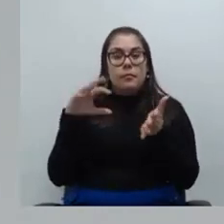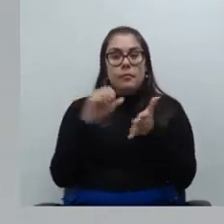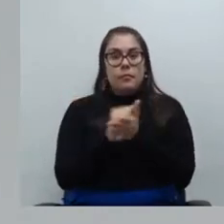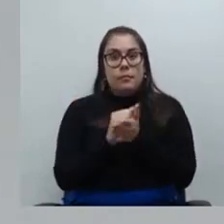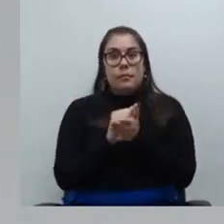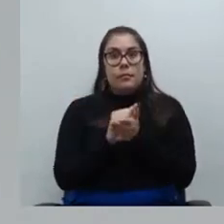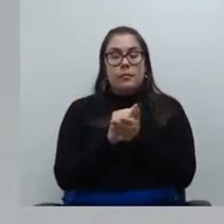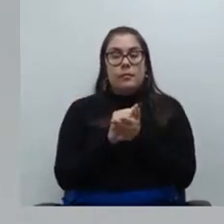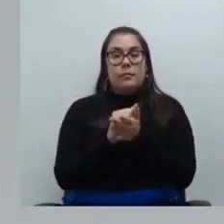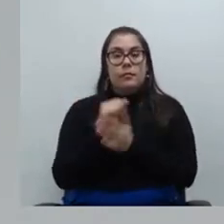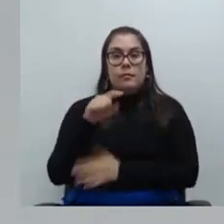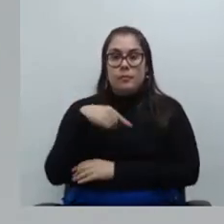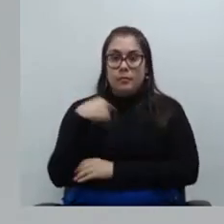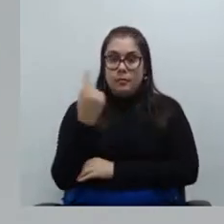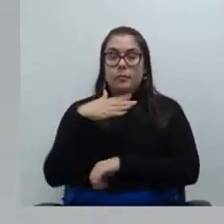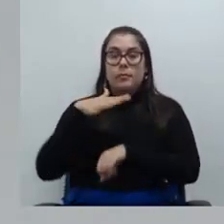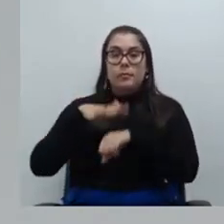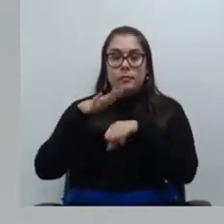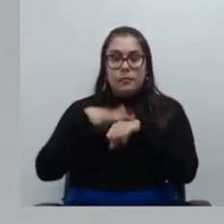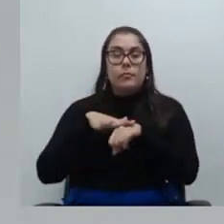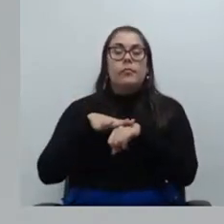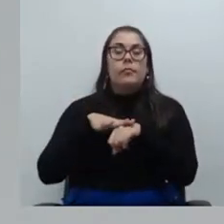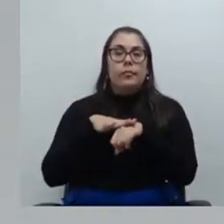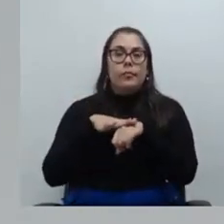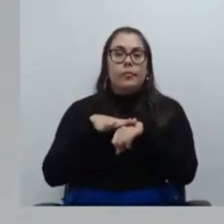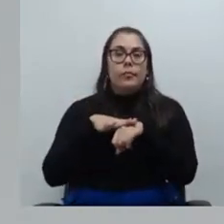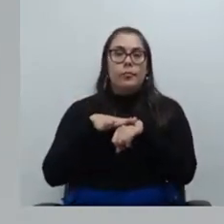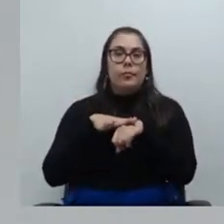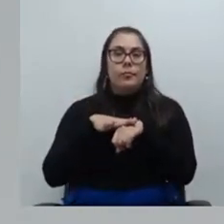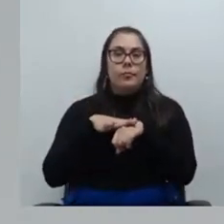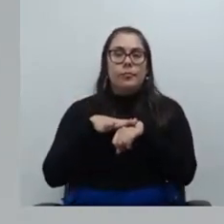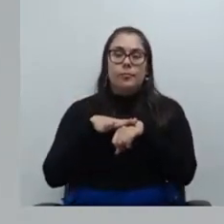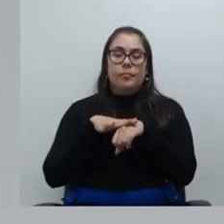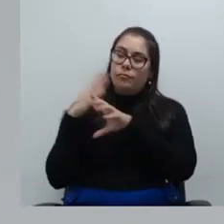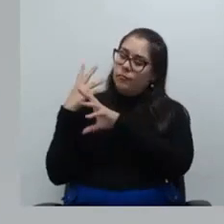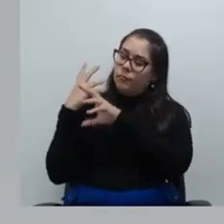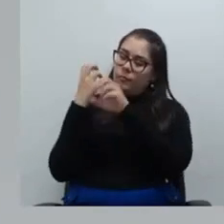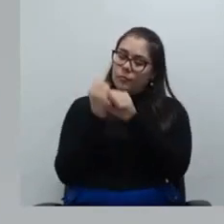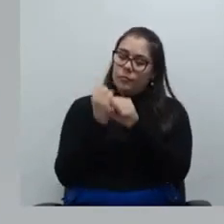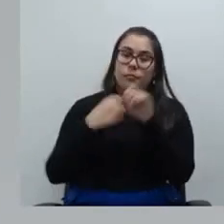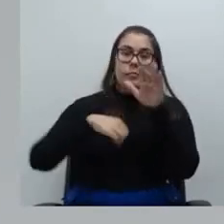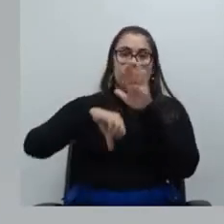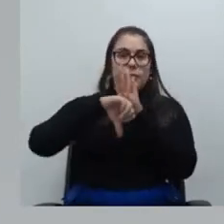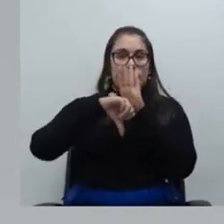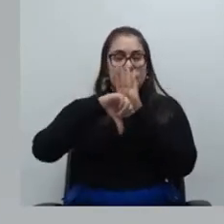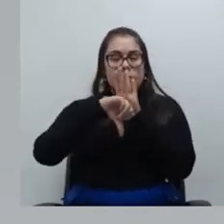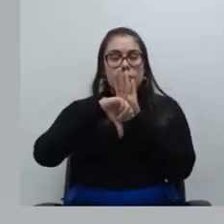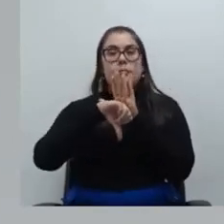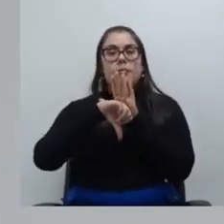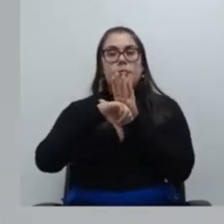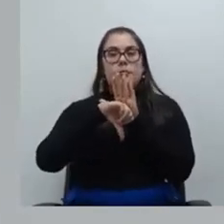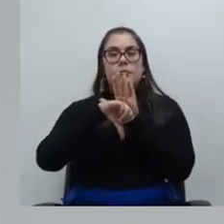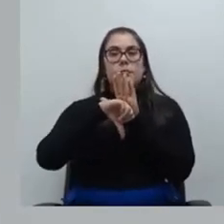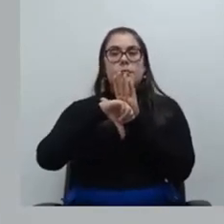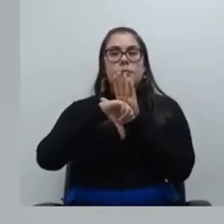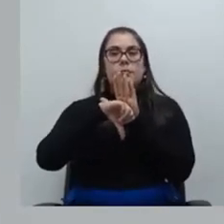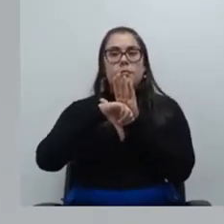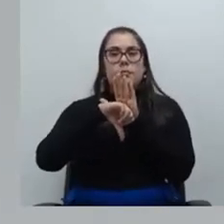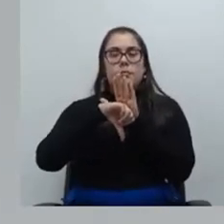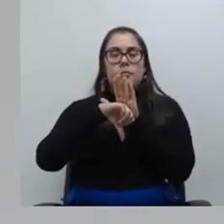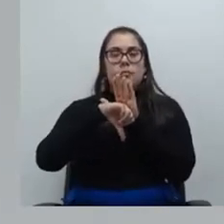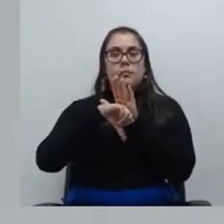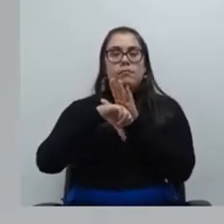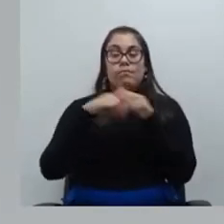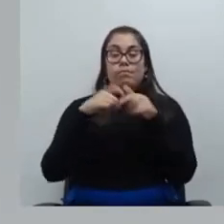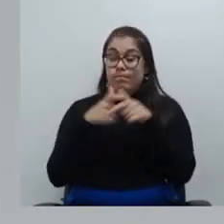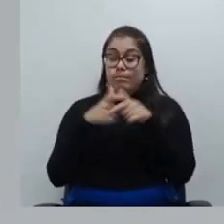atividades a gente claro vai fazer e readecou para fazer inicialmente as revisões criminais abrimos os atos justificamos o motivo do acervo que realmente